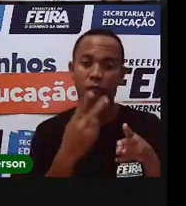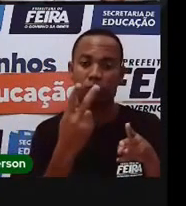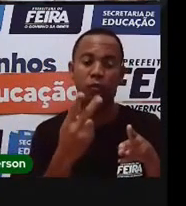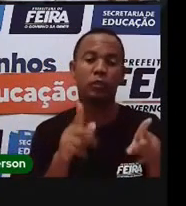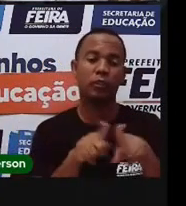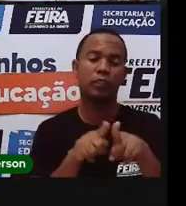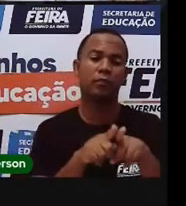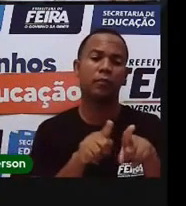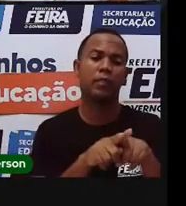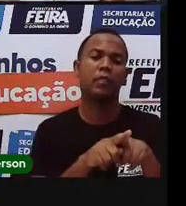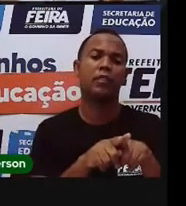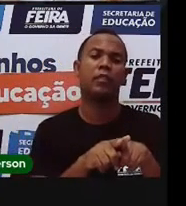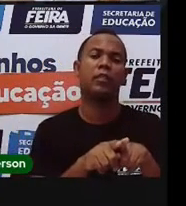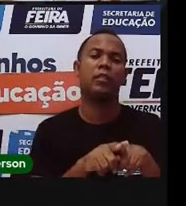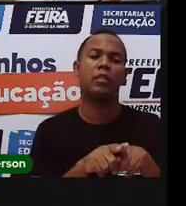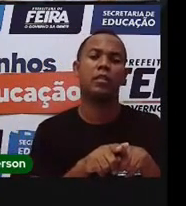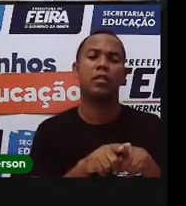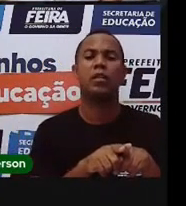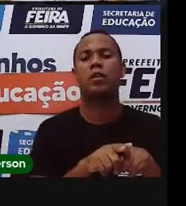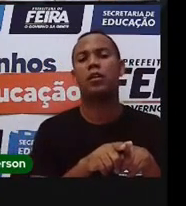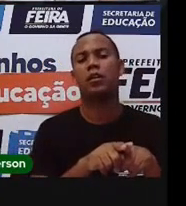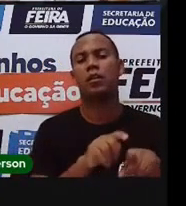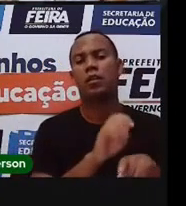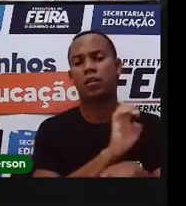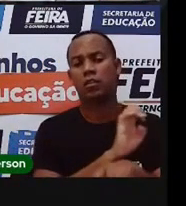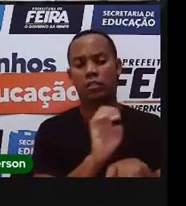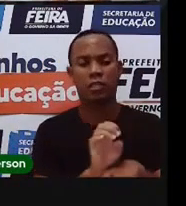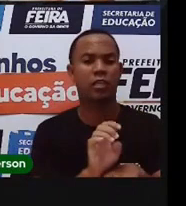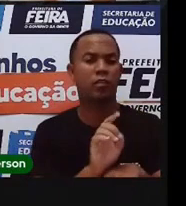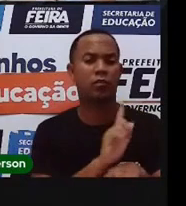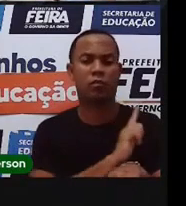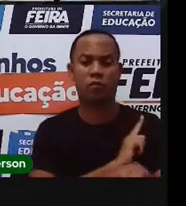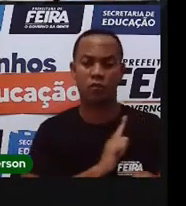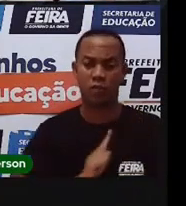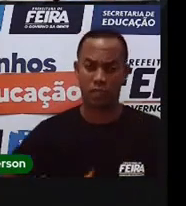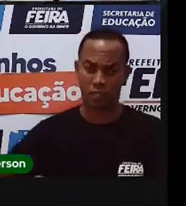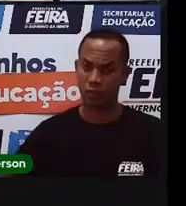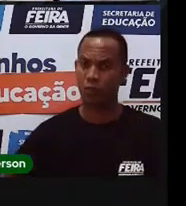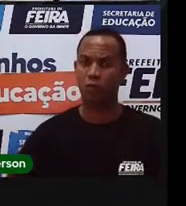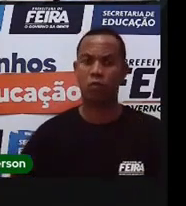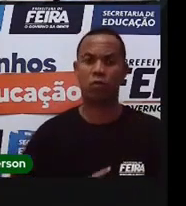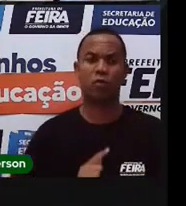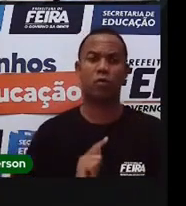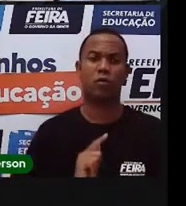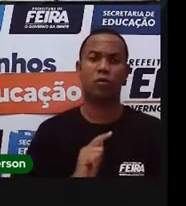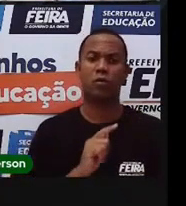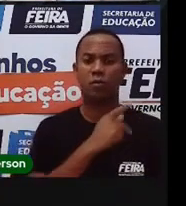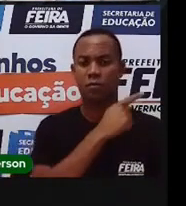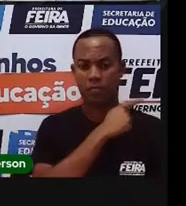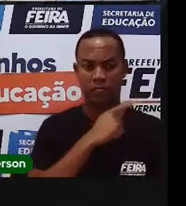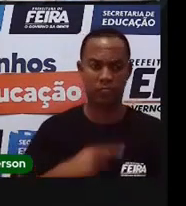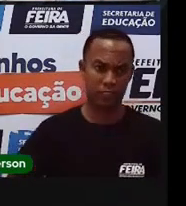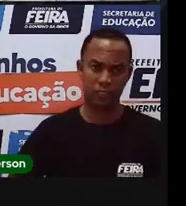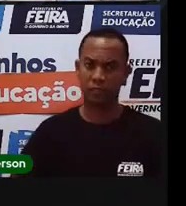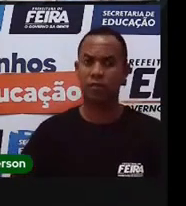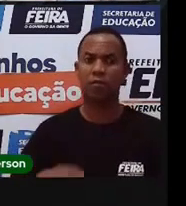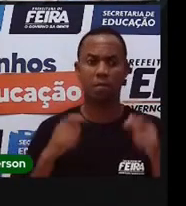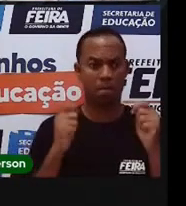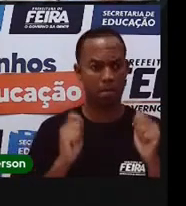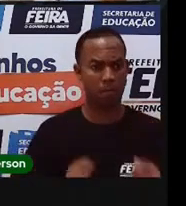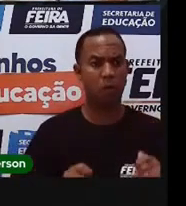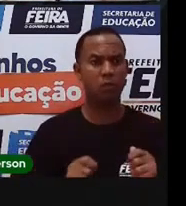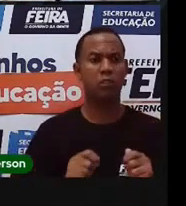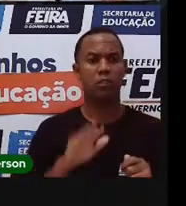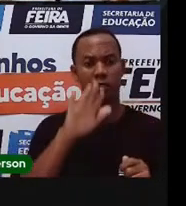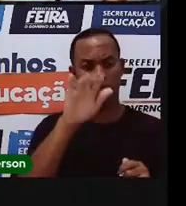governador, cobrar o presidente. O importante é que vocês entendam que não é gratuito. É